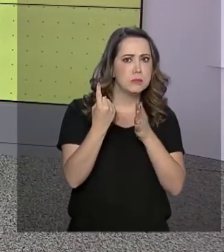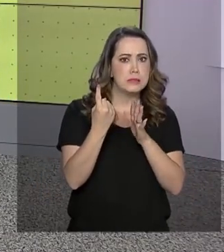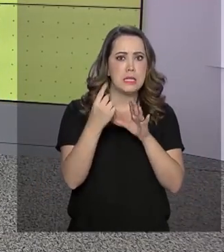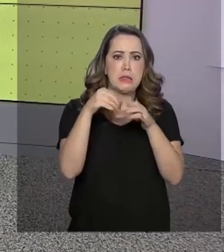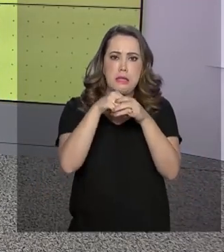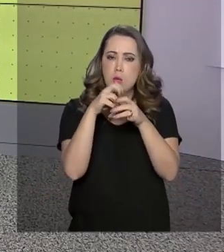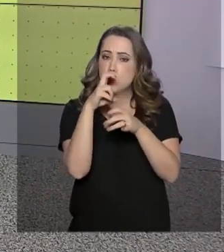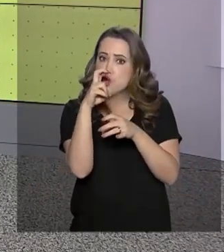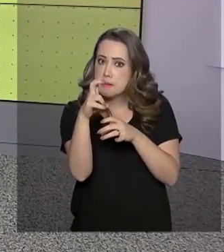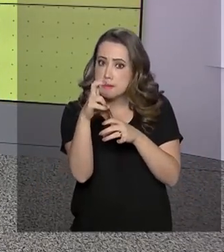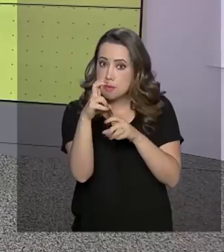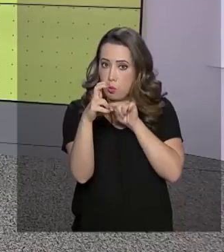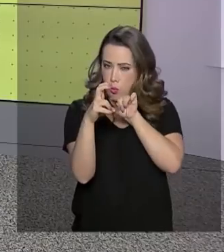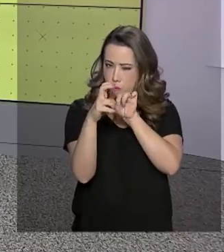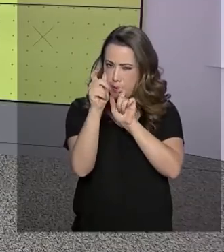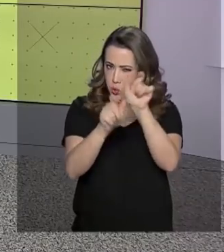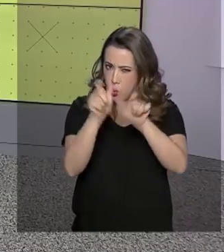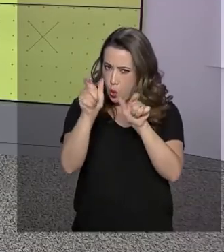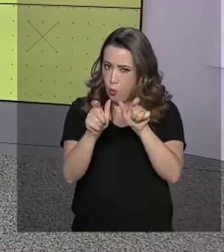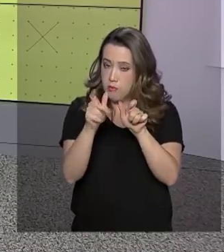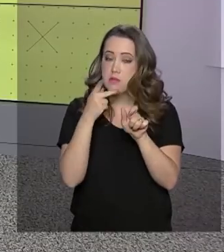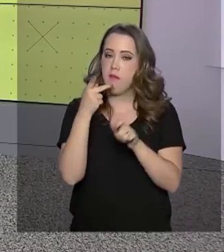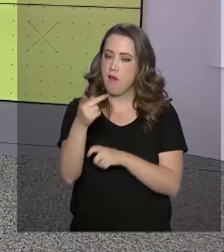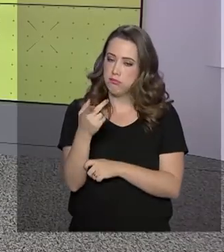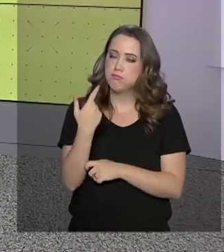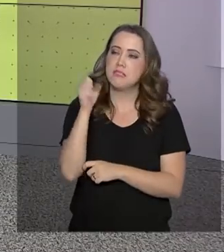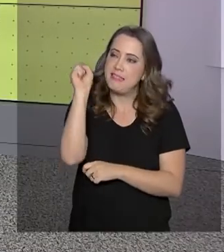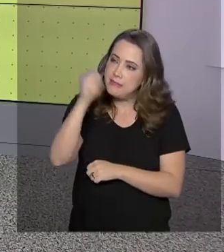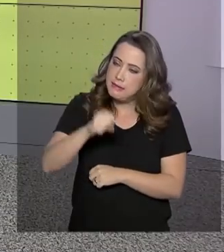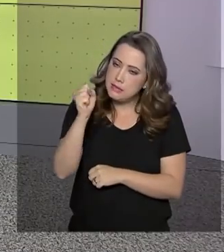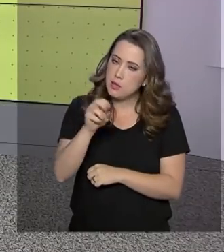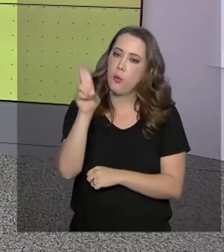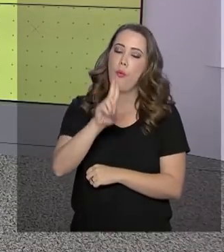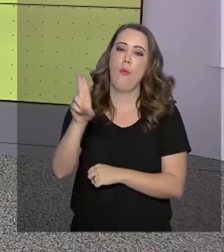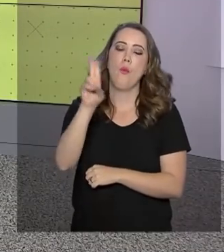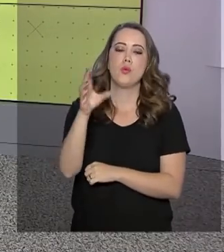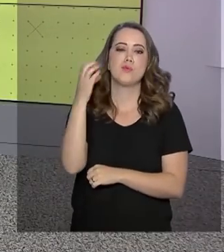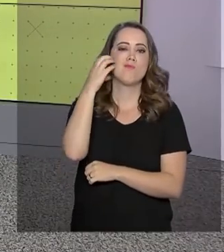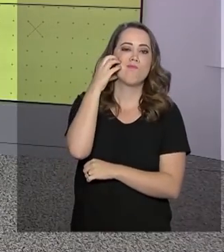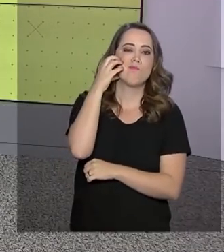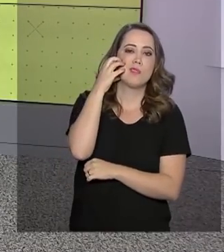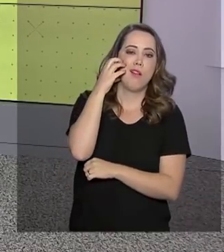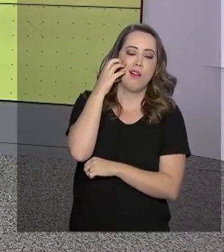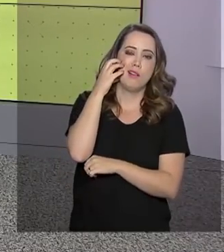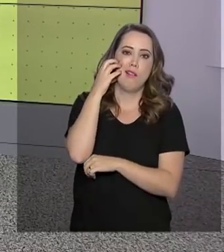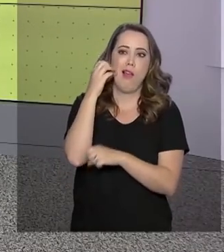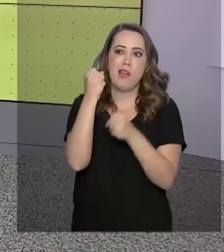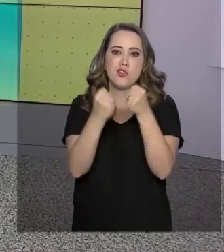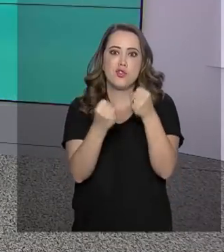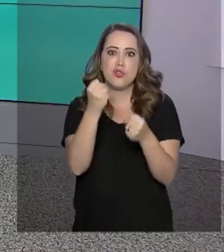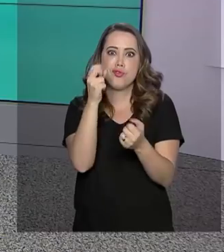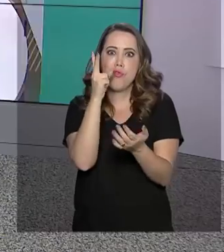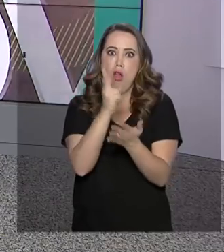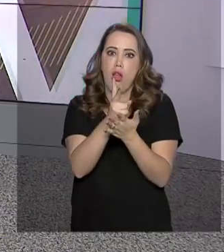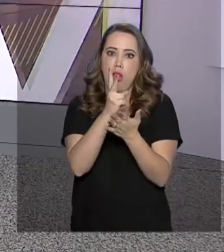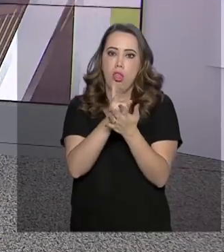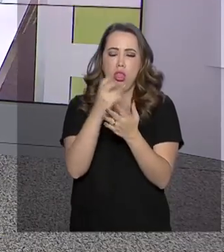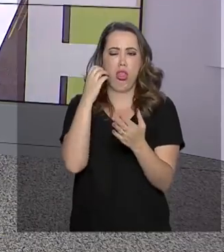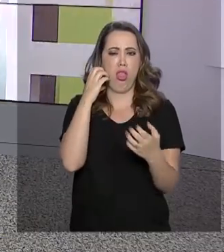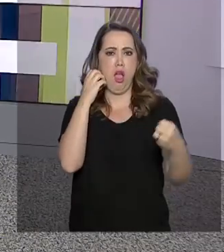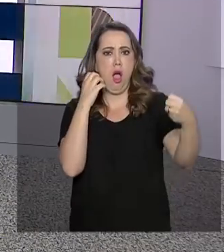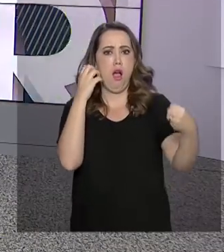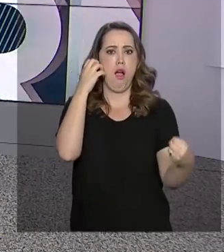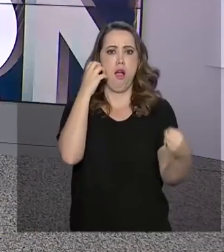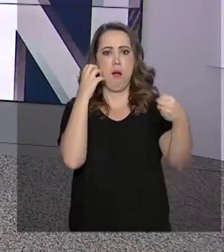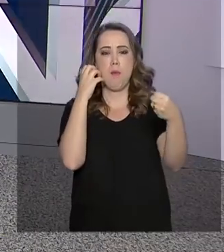usa o celular enquanto dirige. Os dados são de uma pesquisa realizada pelo Ministério da Saúde. Eles mostram que os mais jovens, com